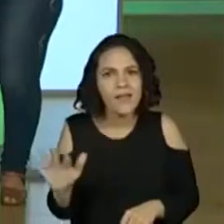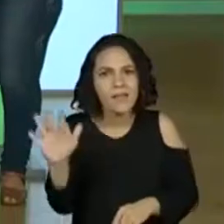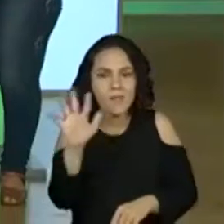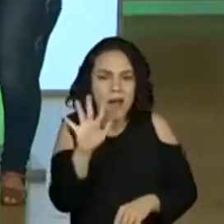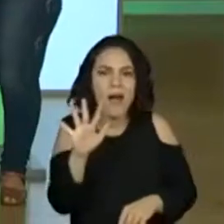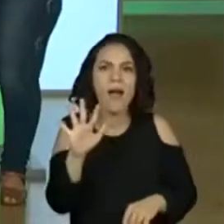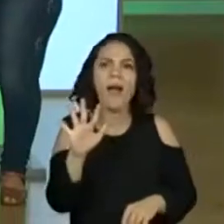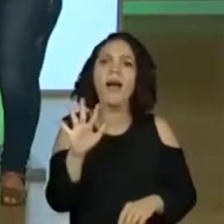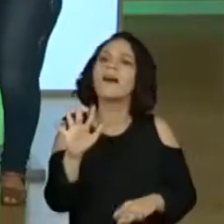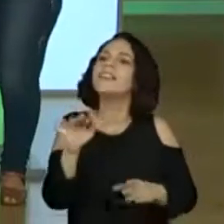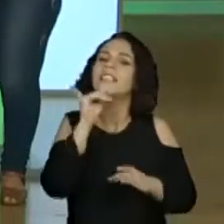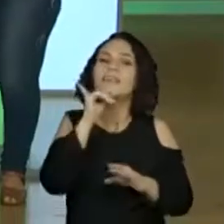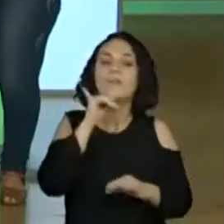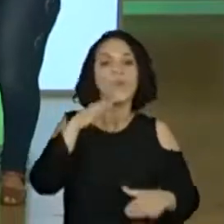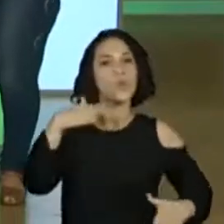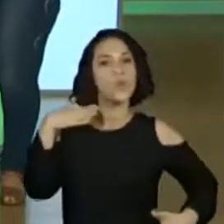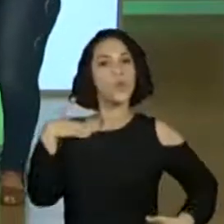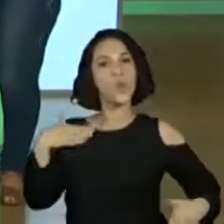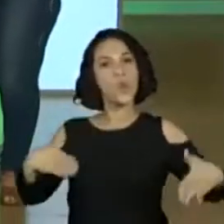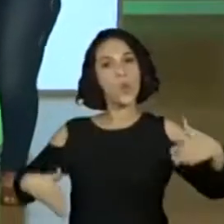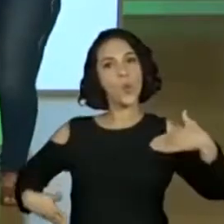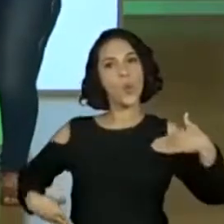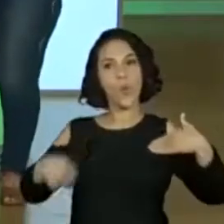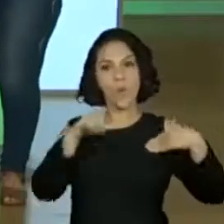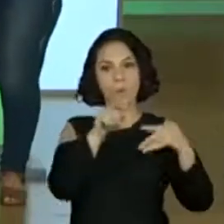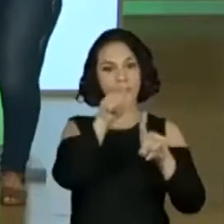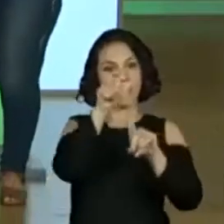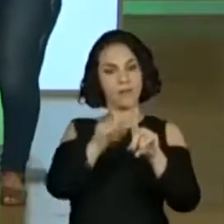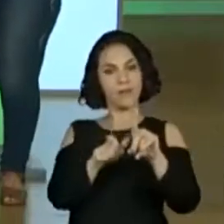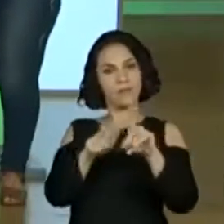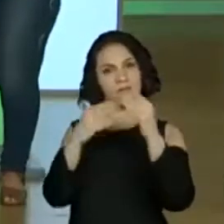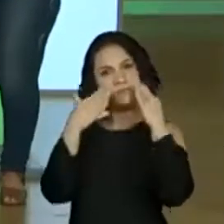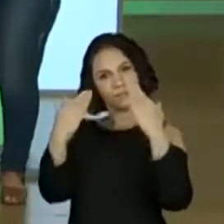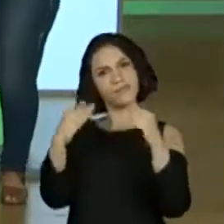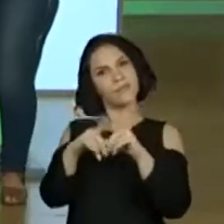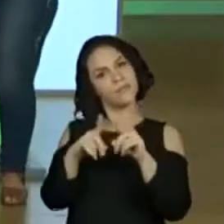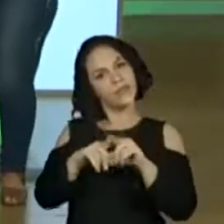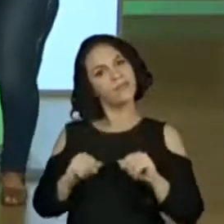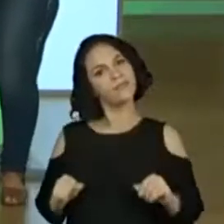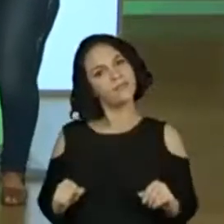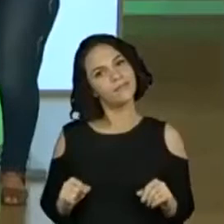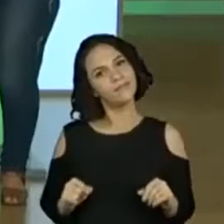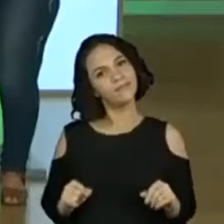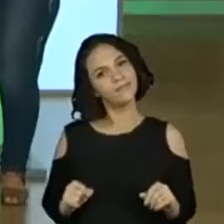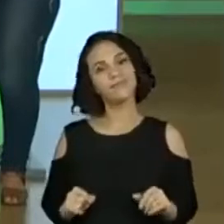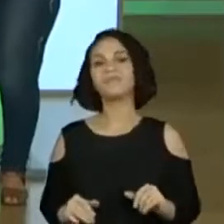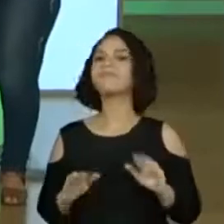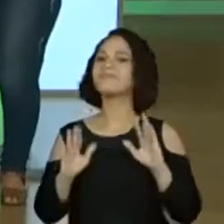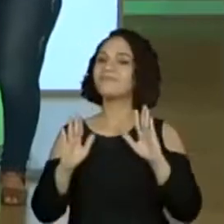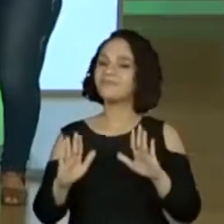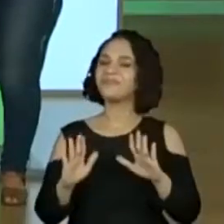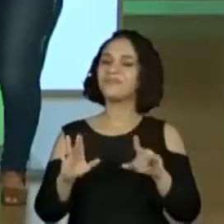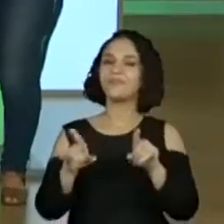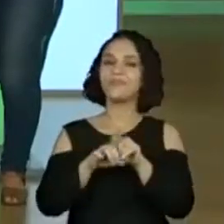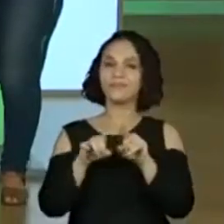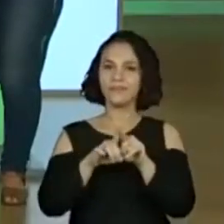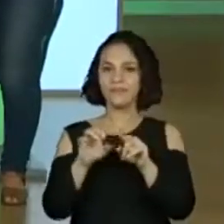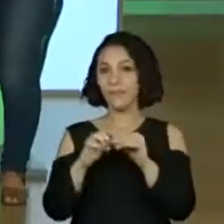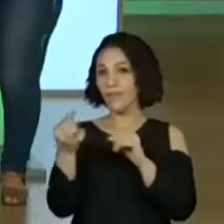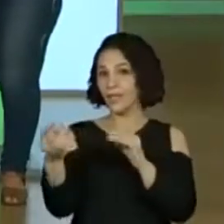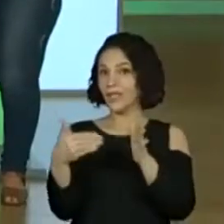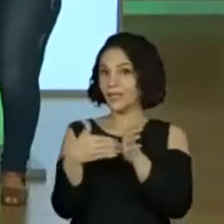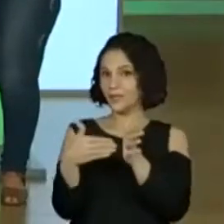expressão, né, o corpo do próprio personagem fala, né? Conta para a gente. O corpo fala. E agora a gente tem ali no último